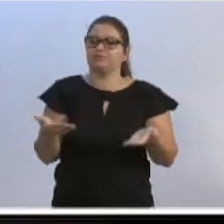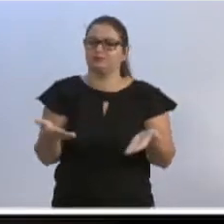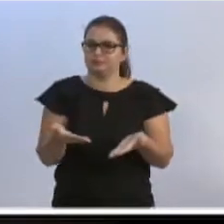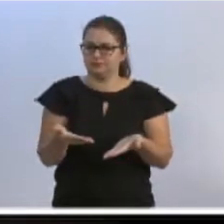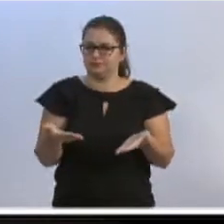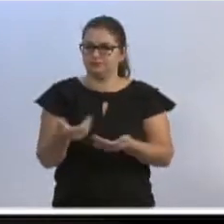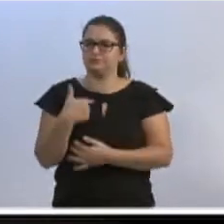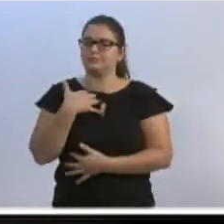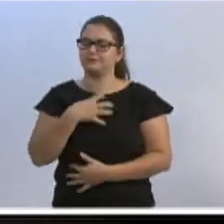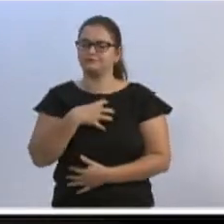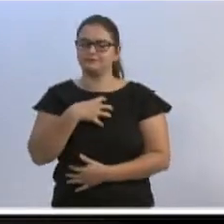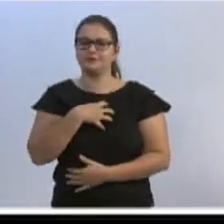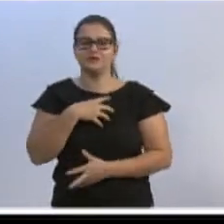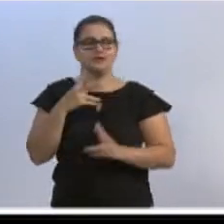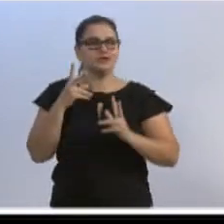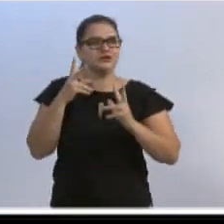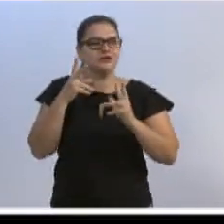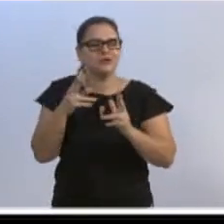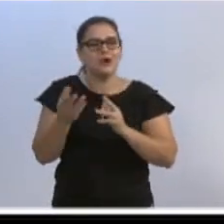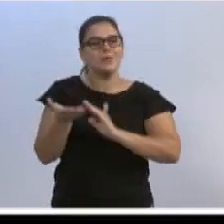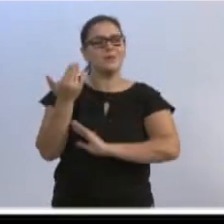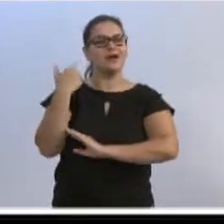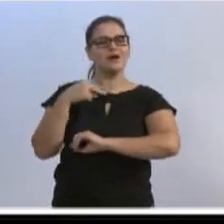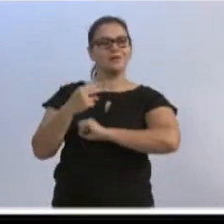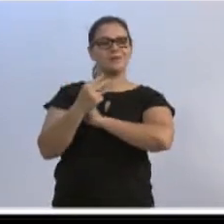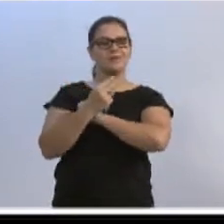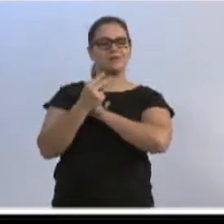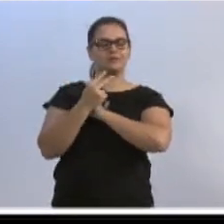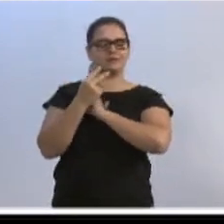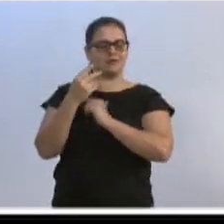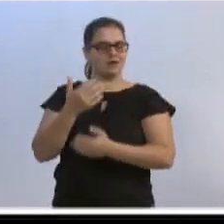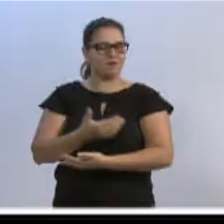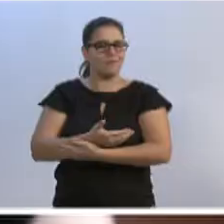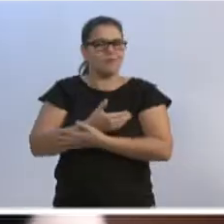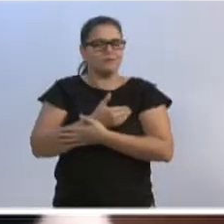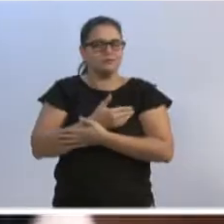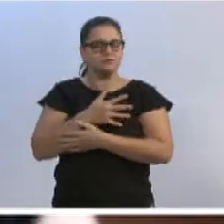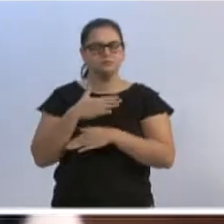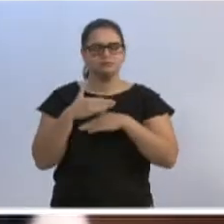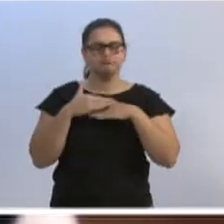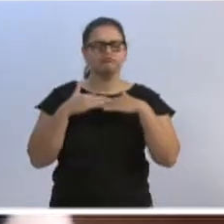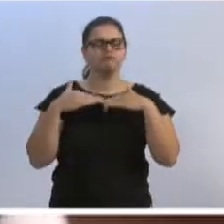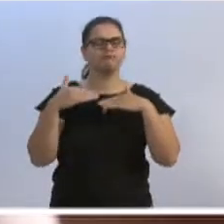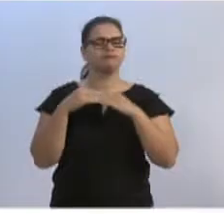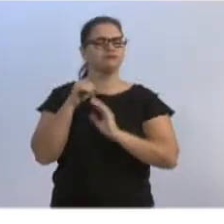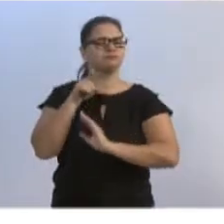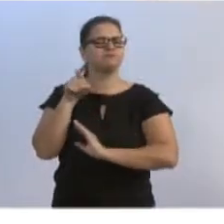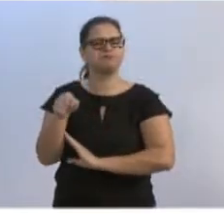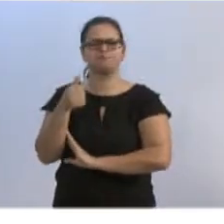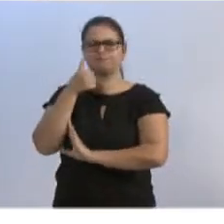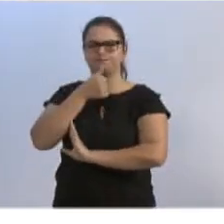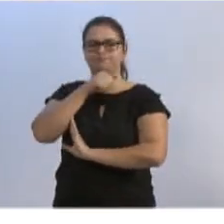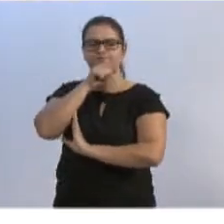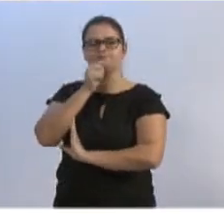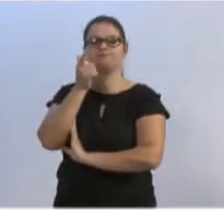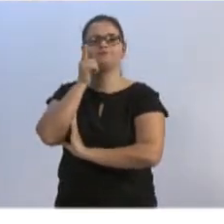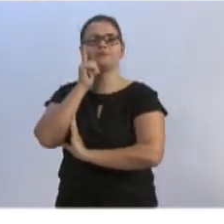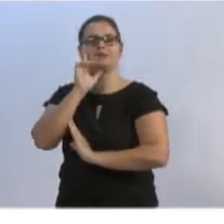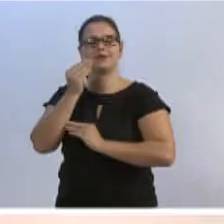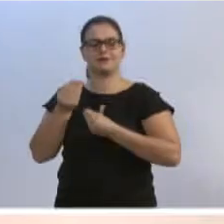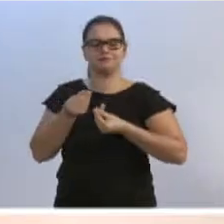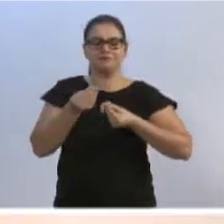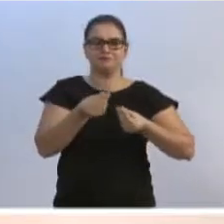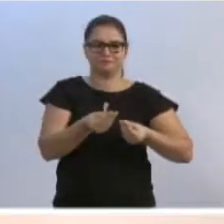eu quero sentir de novo aquela proteção, aquele colo e aquele carinho que só você é capaz de